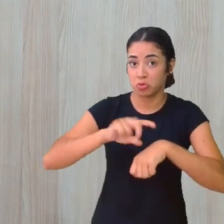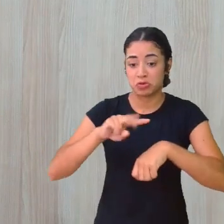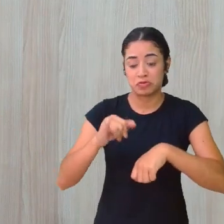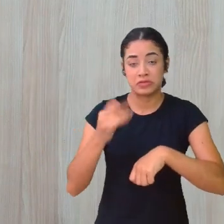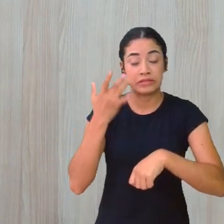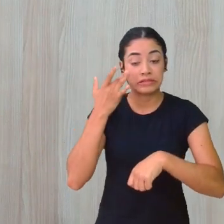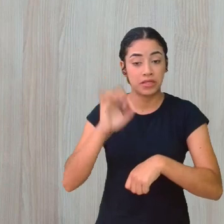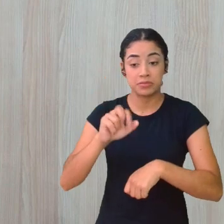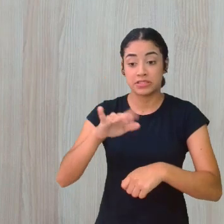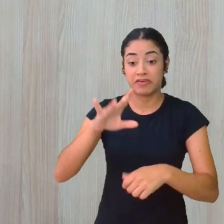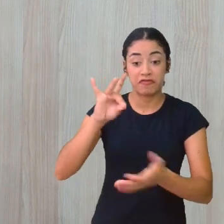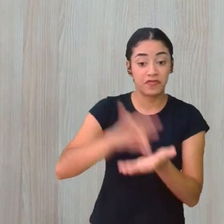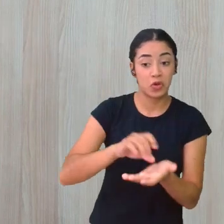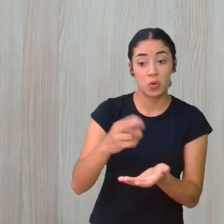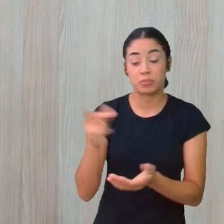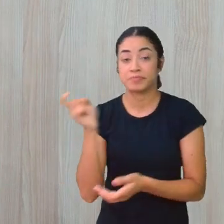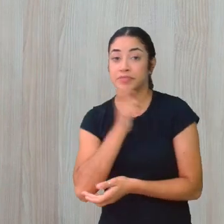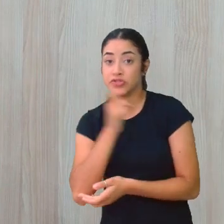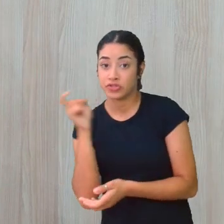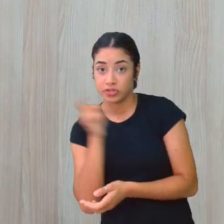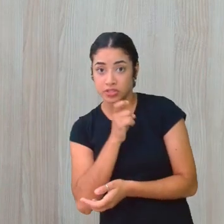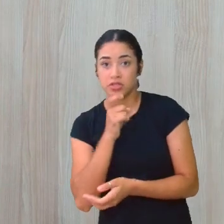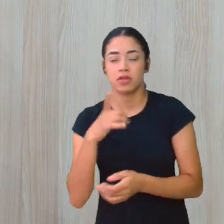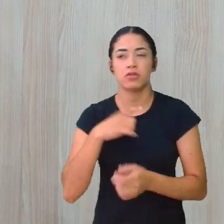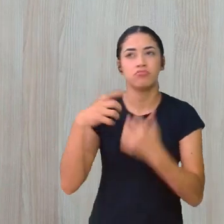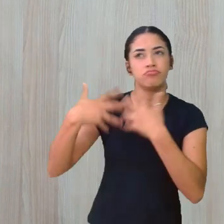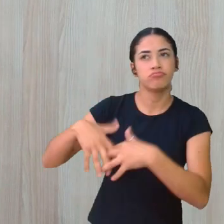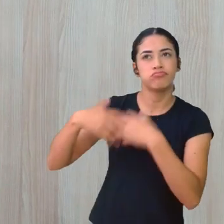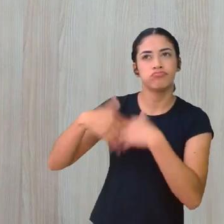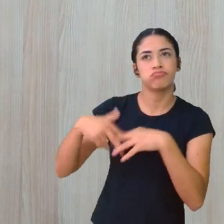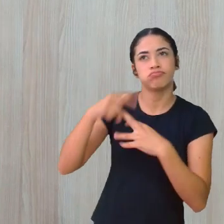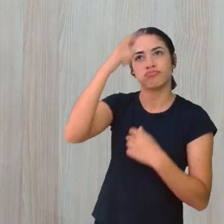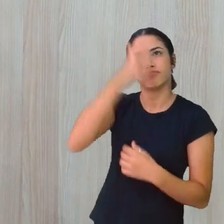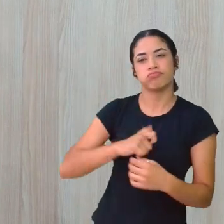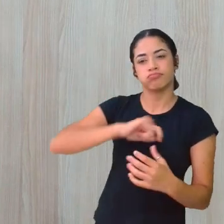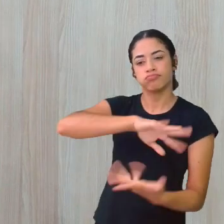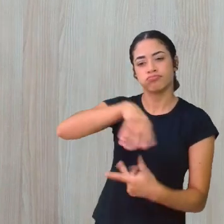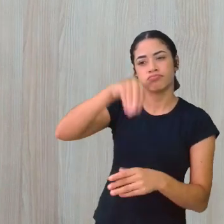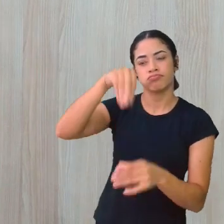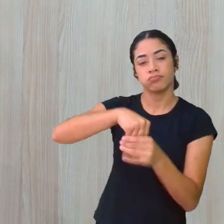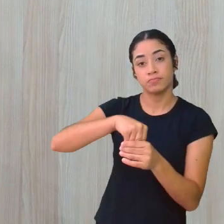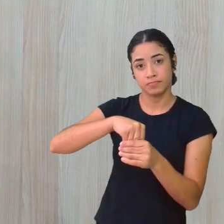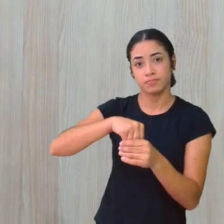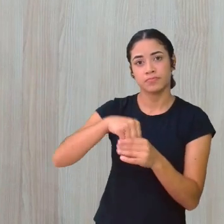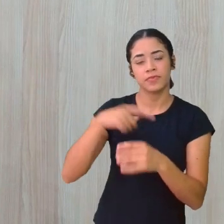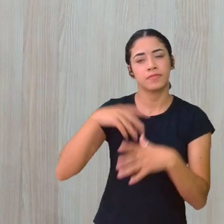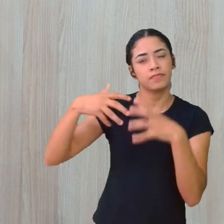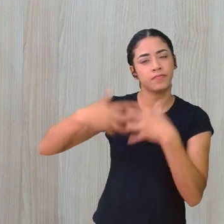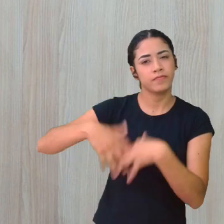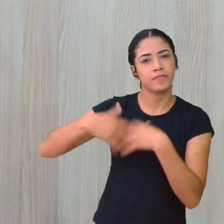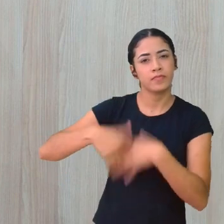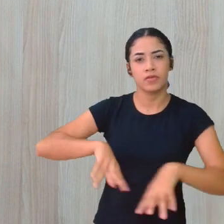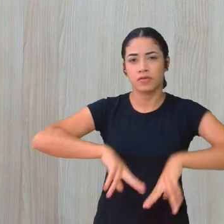A gente tem Uma reflexão Do ser No mundo E a gente tem Uma reflexão Sobre grupos E